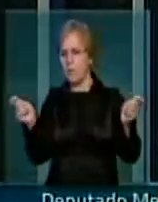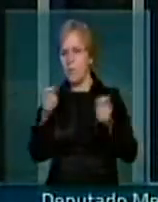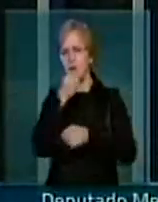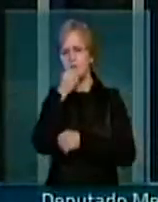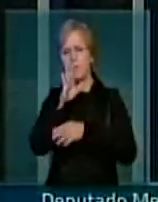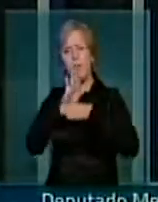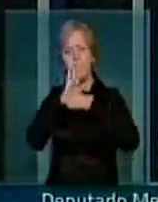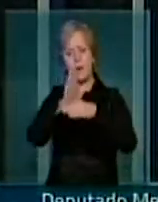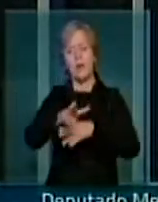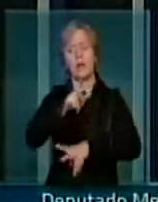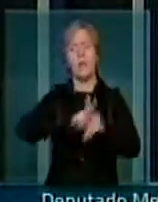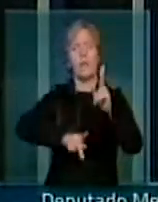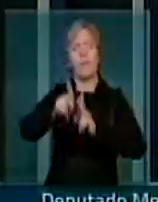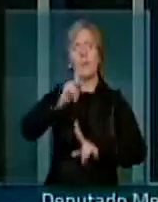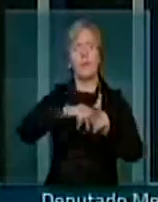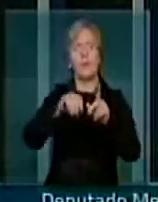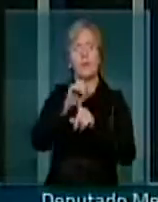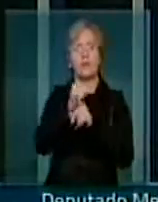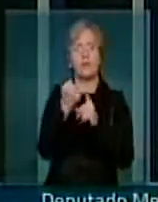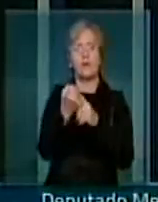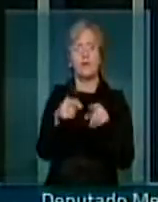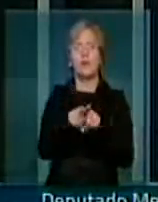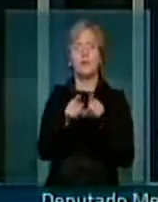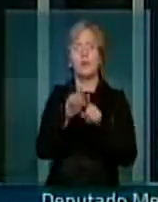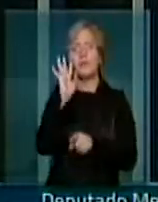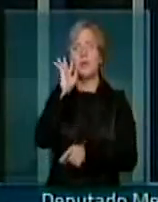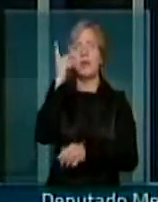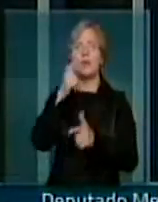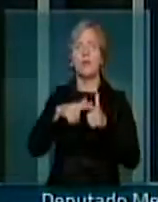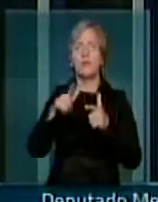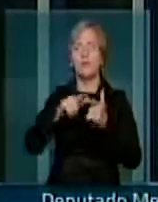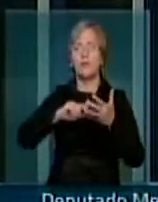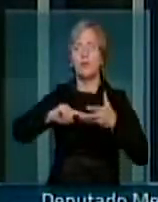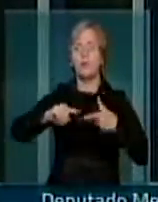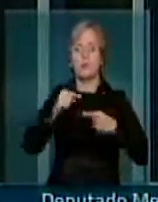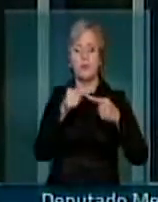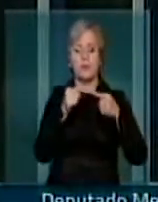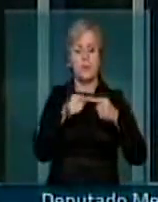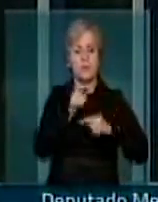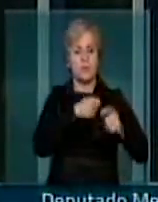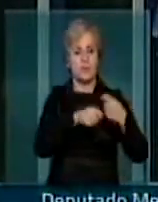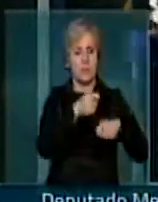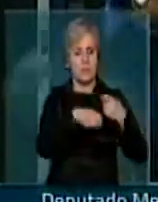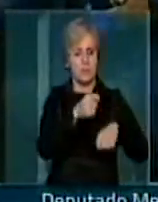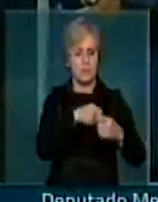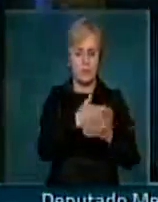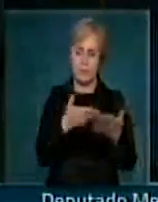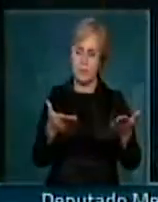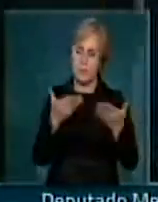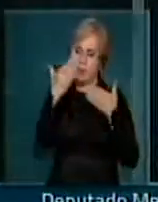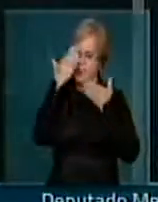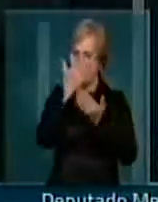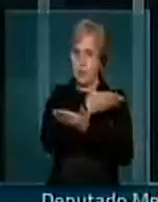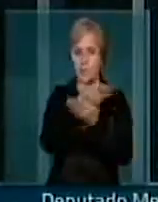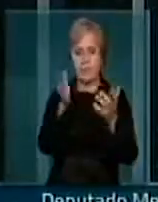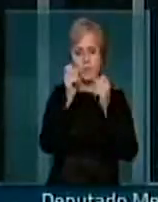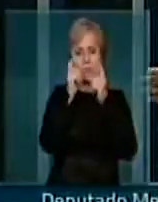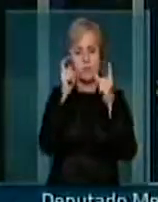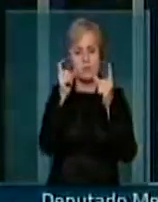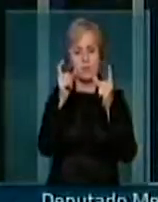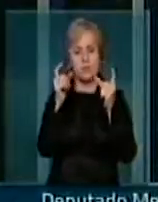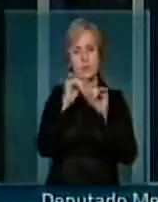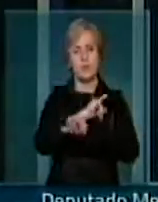necessidades da população e resolver as questões relacionadas à administração pública. Agradeço a atenção de vossas excelências,